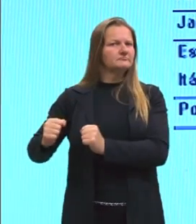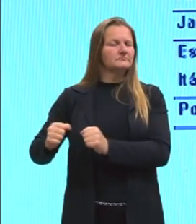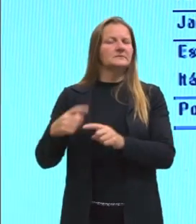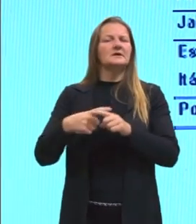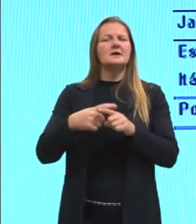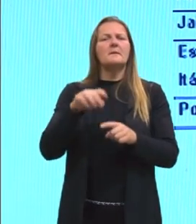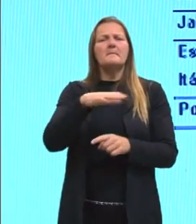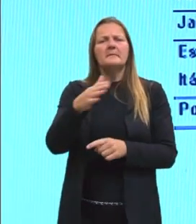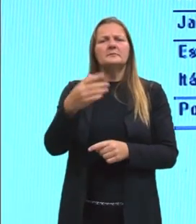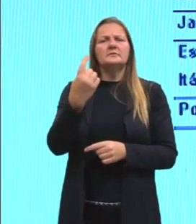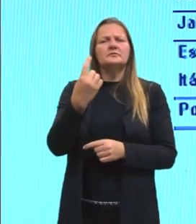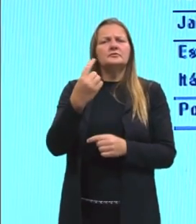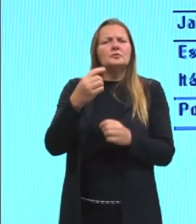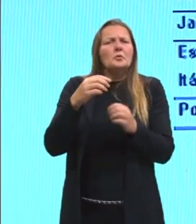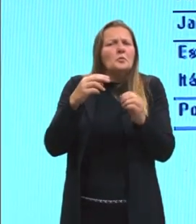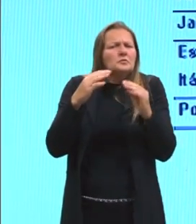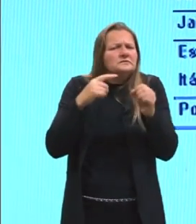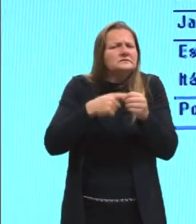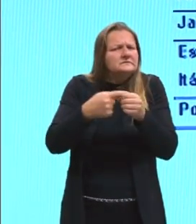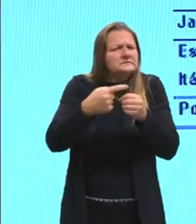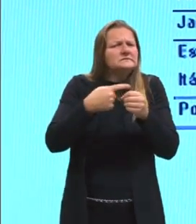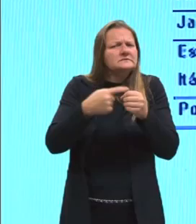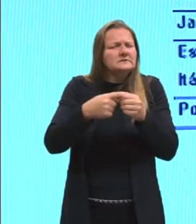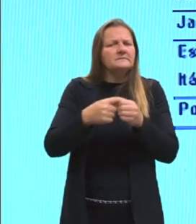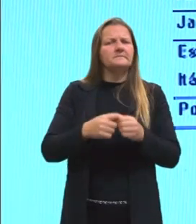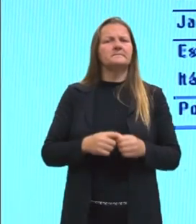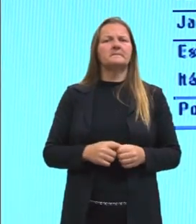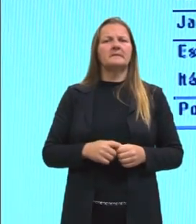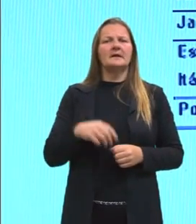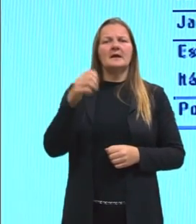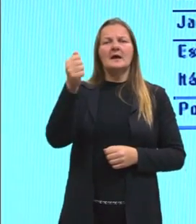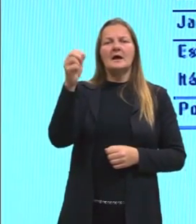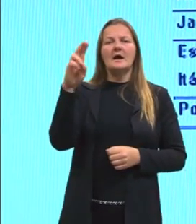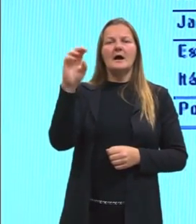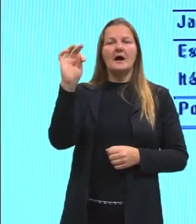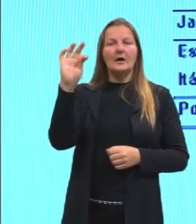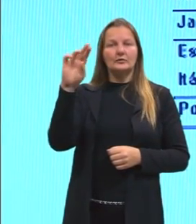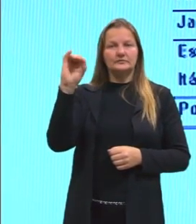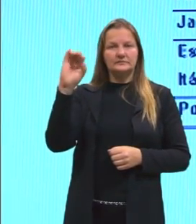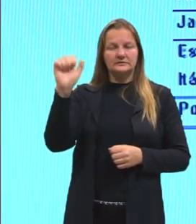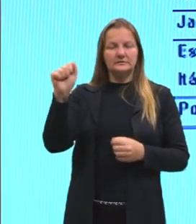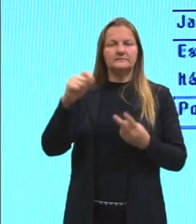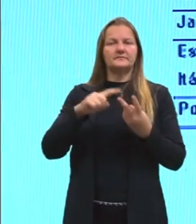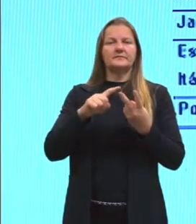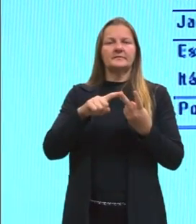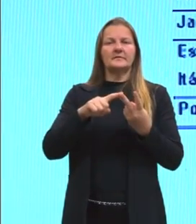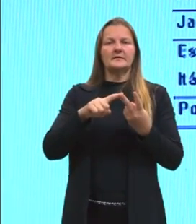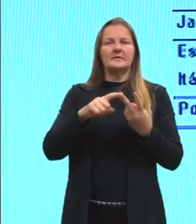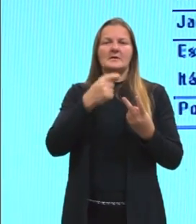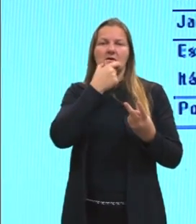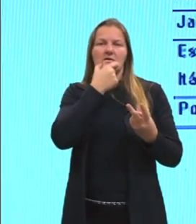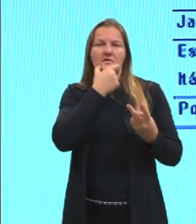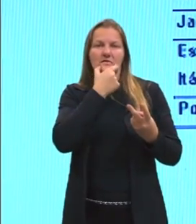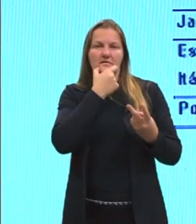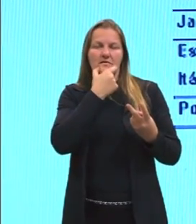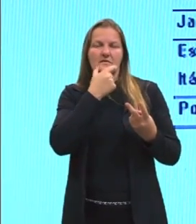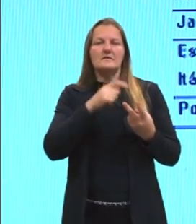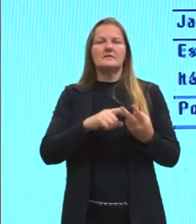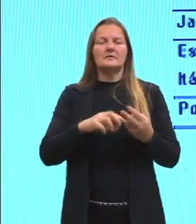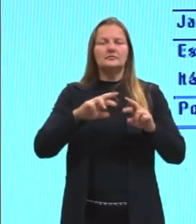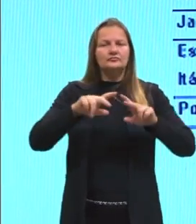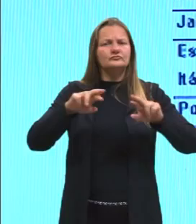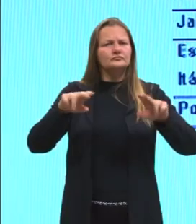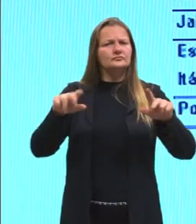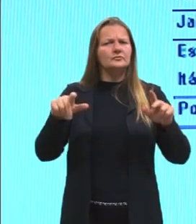estabilizando aí, muita gente morando, Áustria também, Reino Unido, ó, tá, então, são países industrializados que